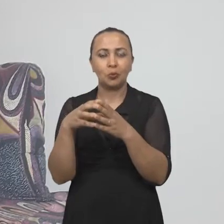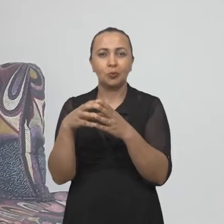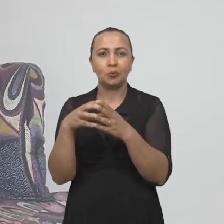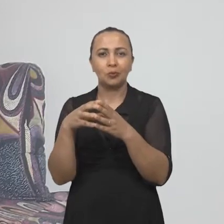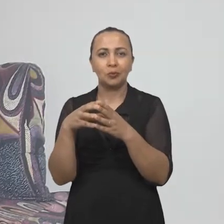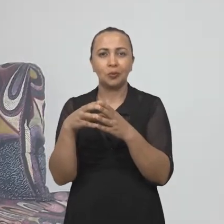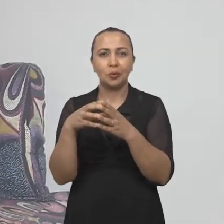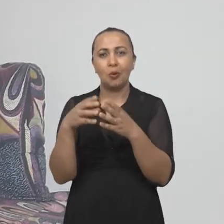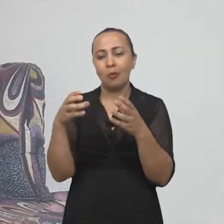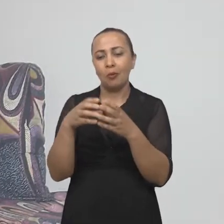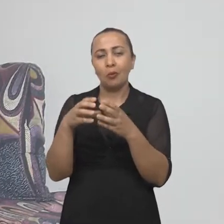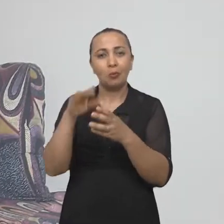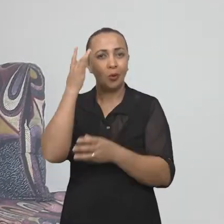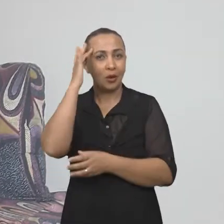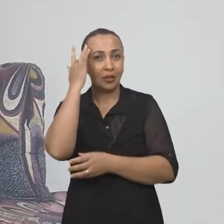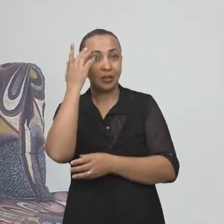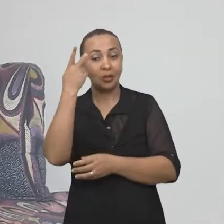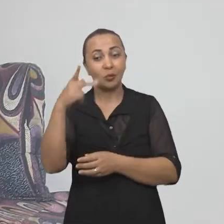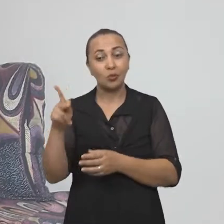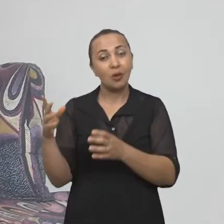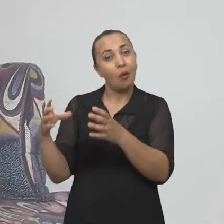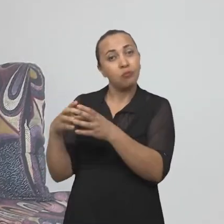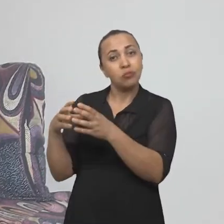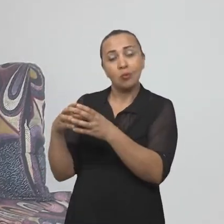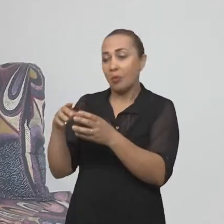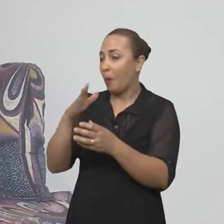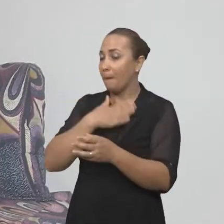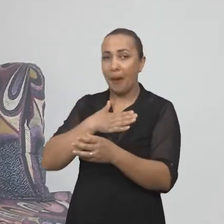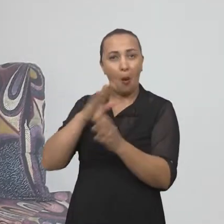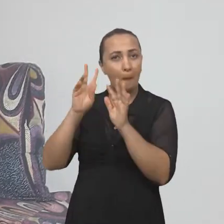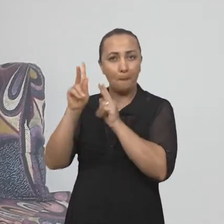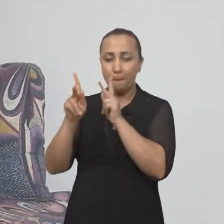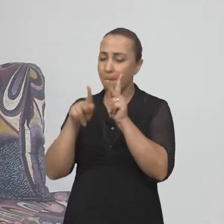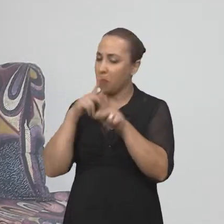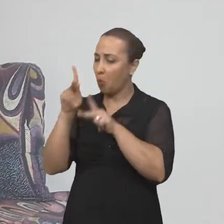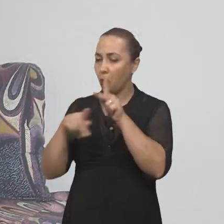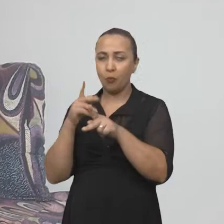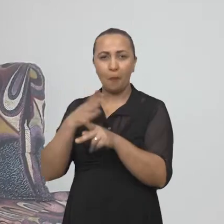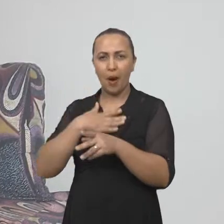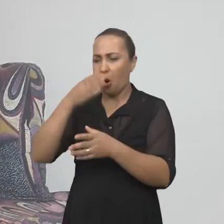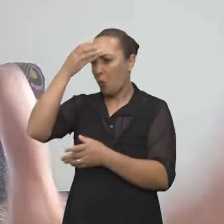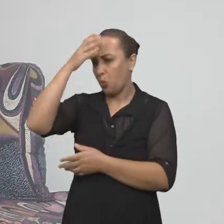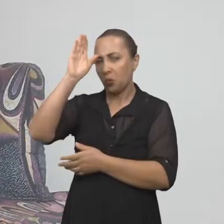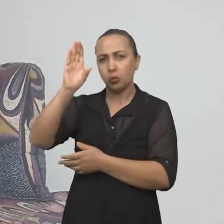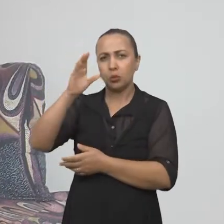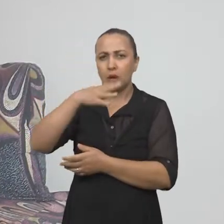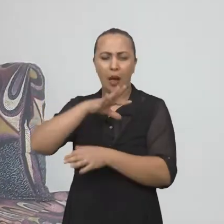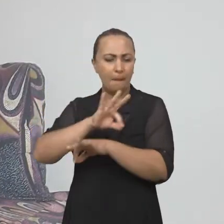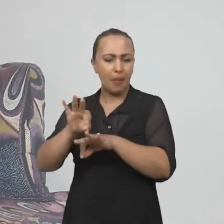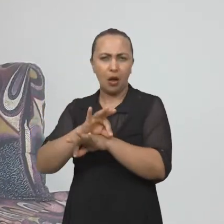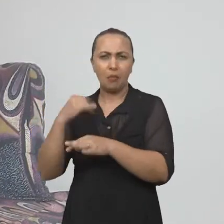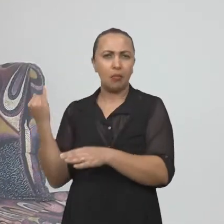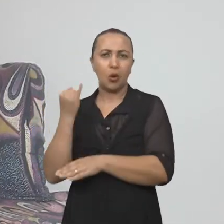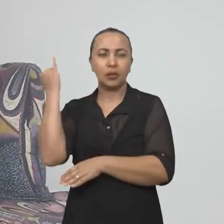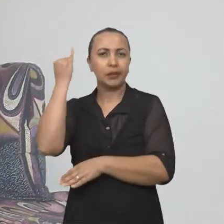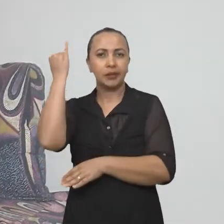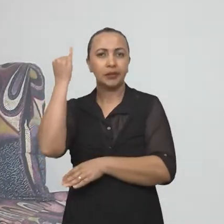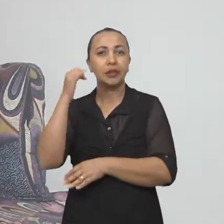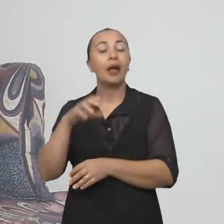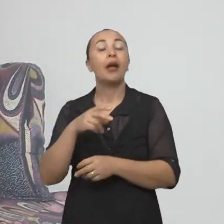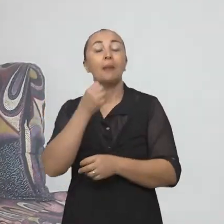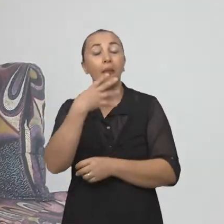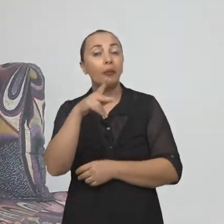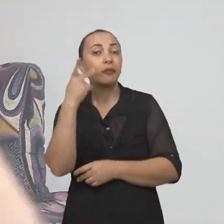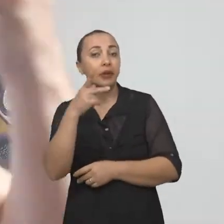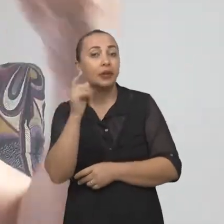grupo, de um dado grupo, né? Um grupo que acha que o seu grupo, o seu povo, a sua cultura seria a medida de todas as coisas, né? É interessante